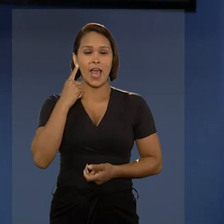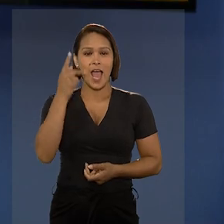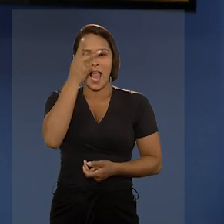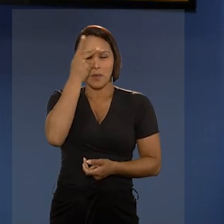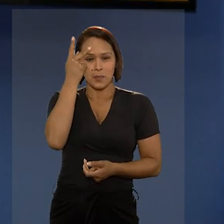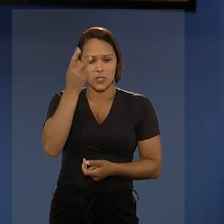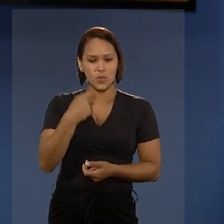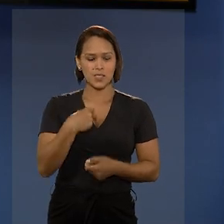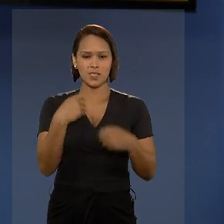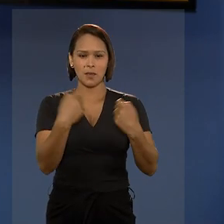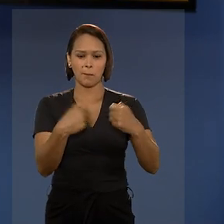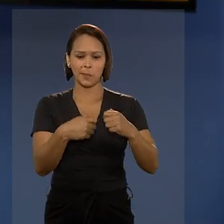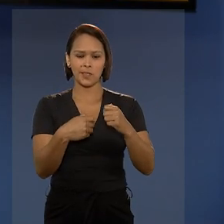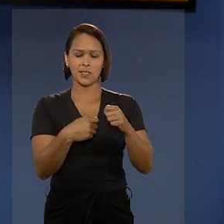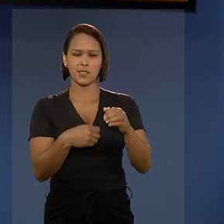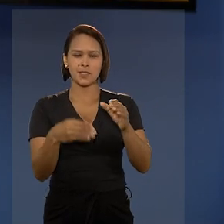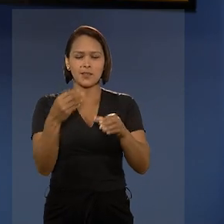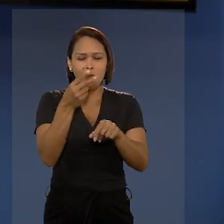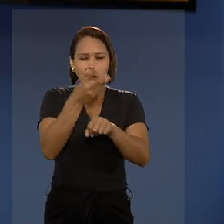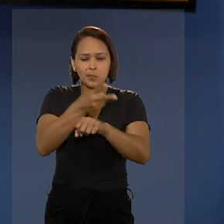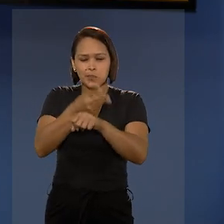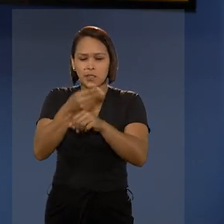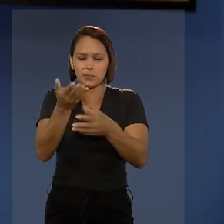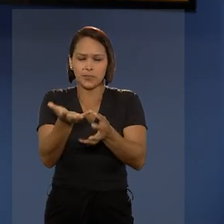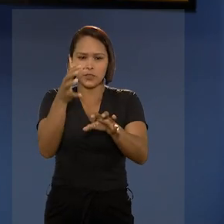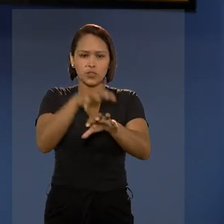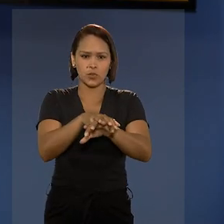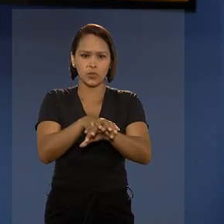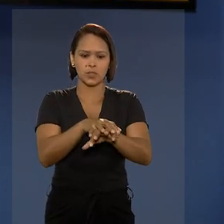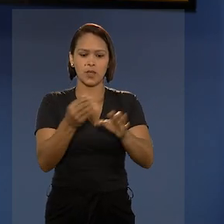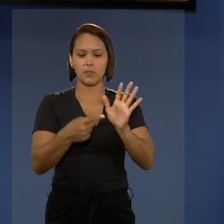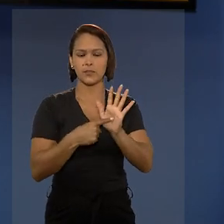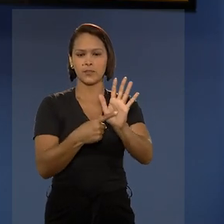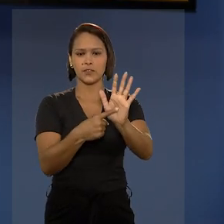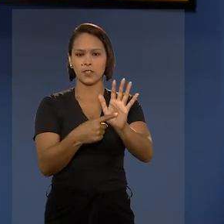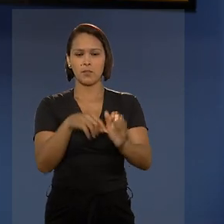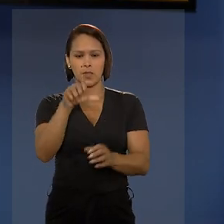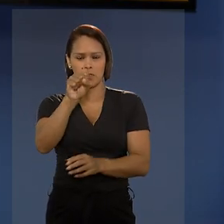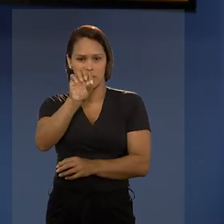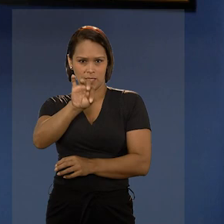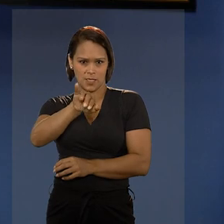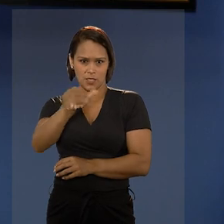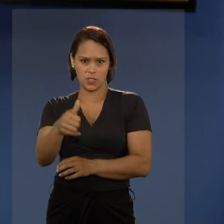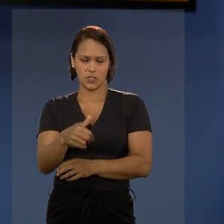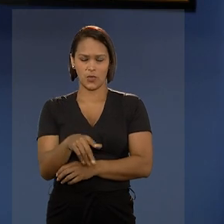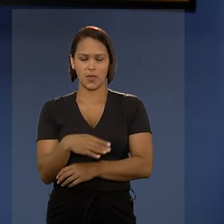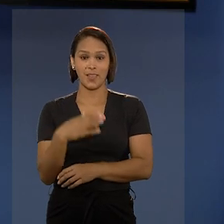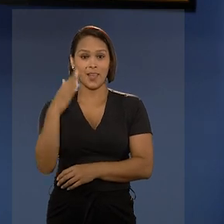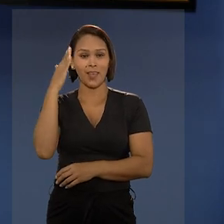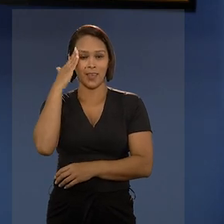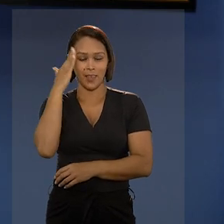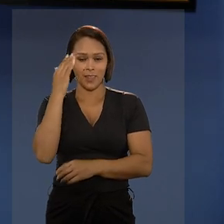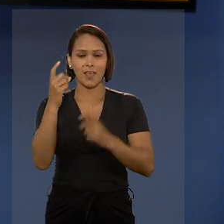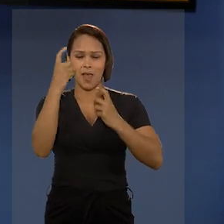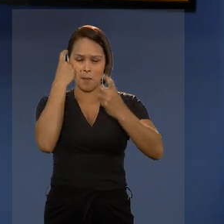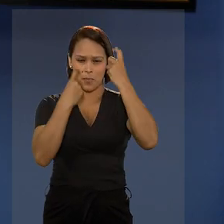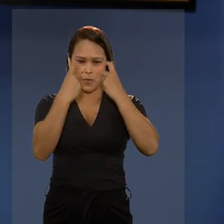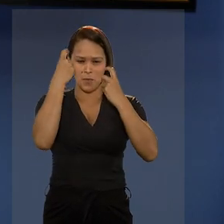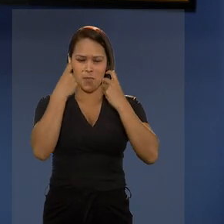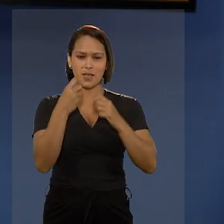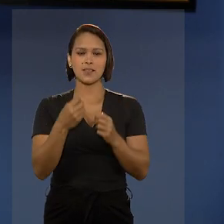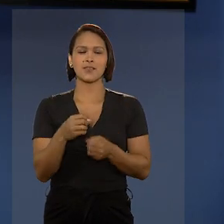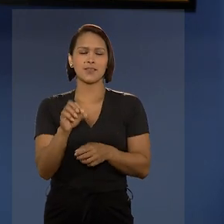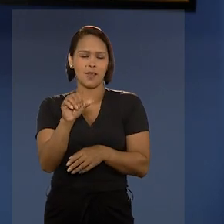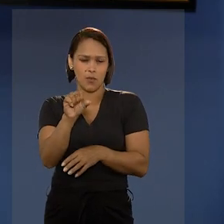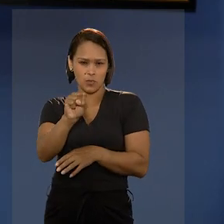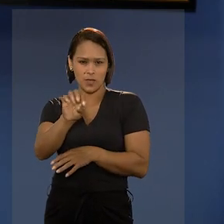Aqueles que precisam recorrer às ferramentas de inclusão disponibilizadas pelo STJ reconhecem a preocupação